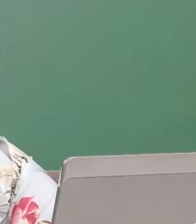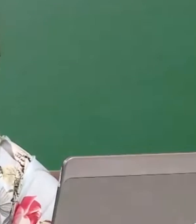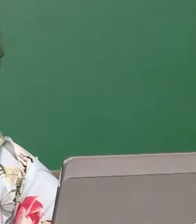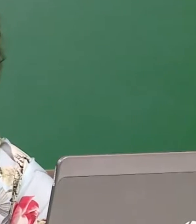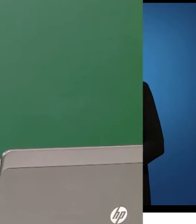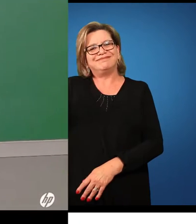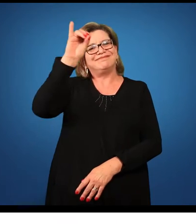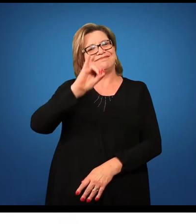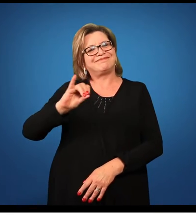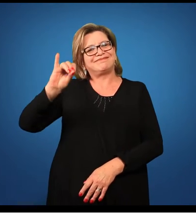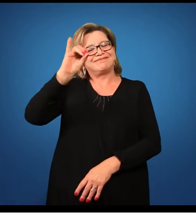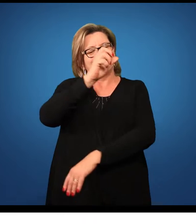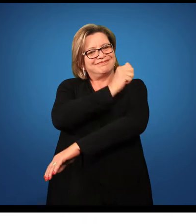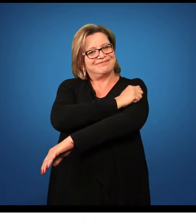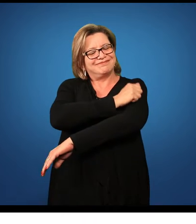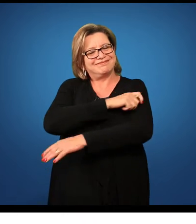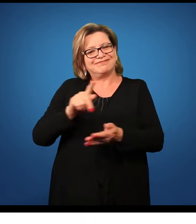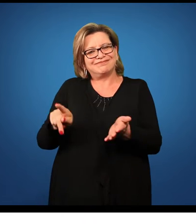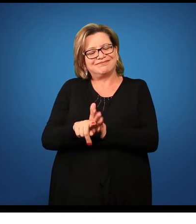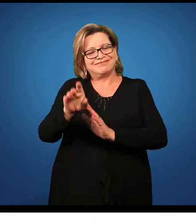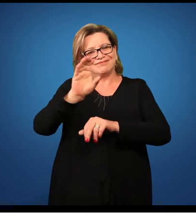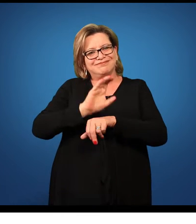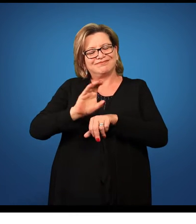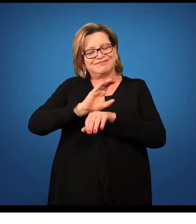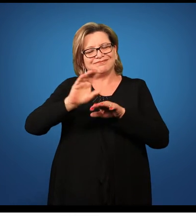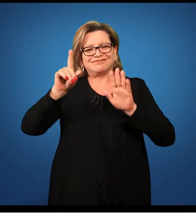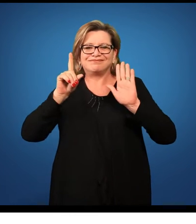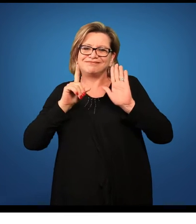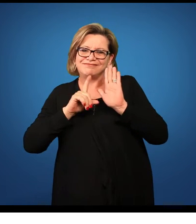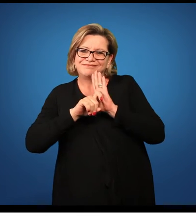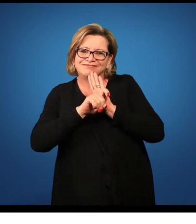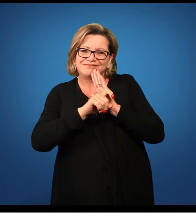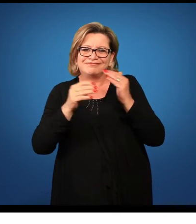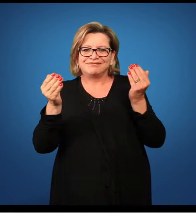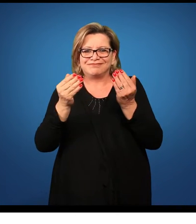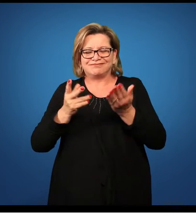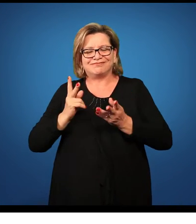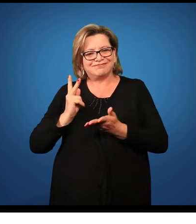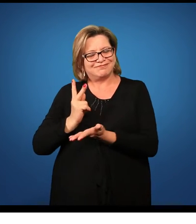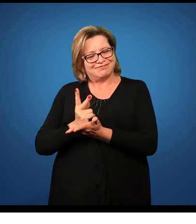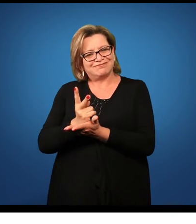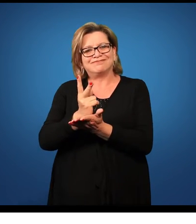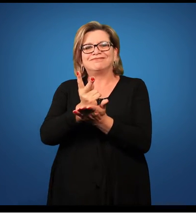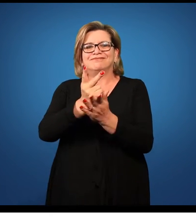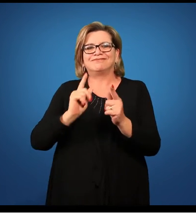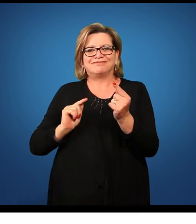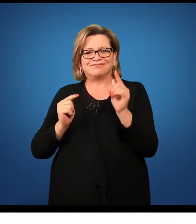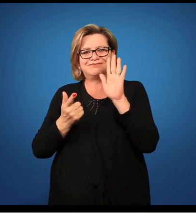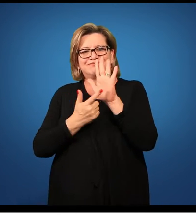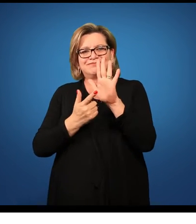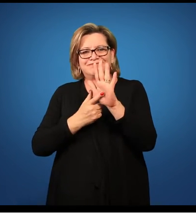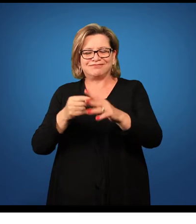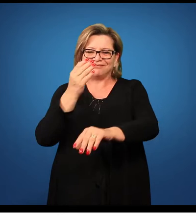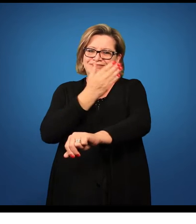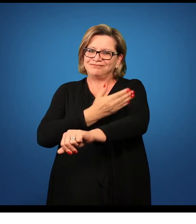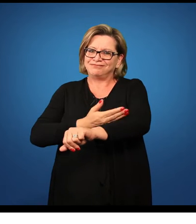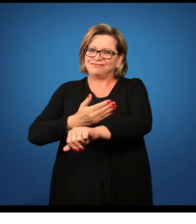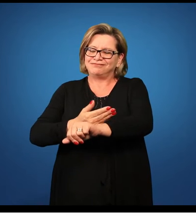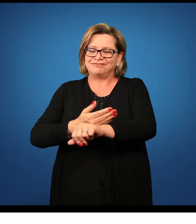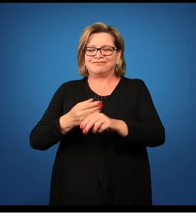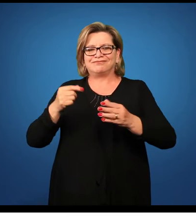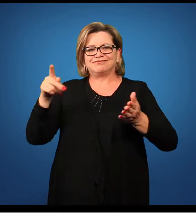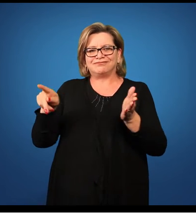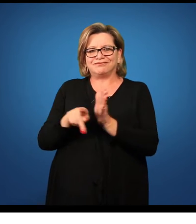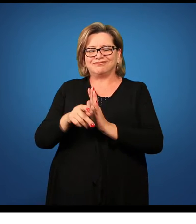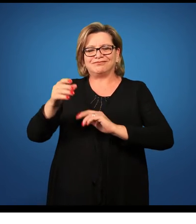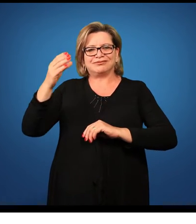Olá, acadêmicos do curso de Ciências Biológicas. Hoje continuaremos enfocando o estágio supervisionado em Ciências